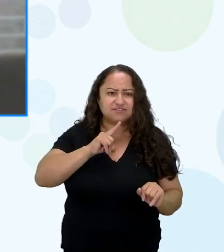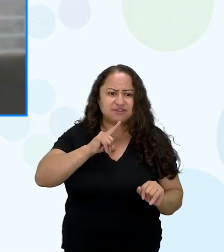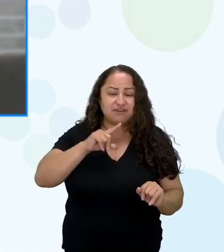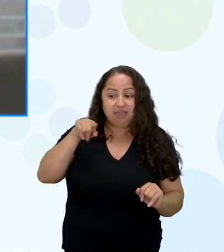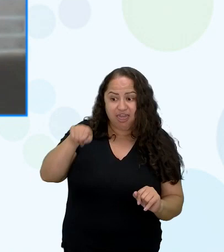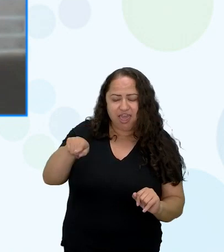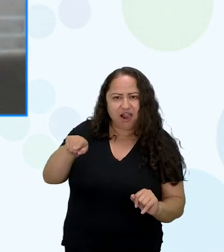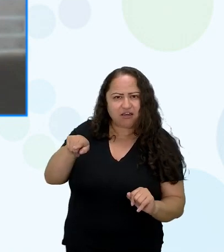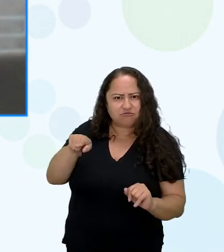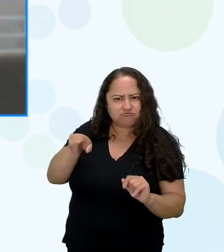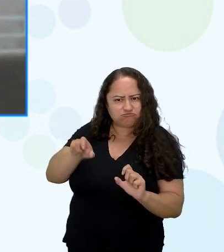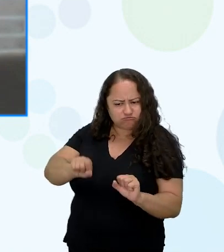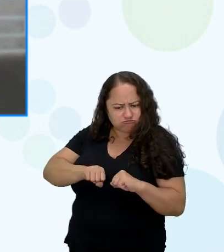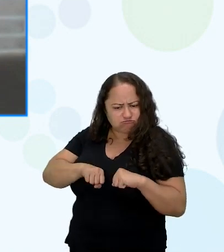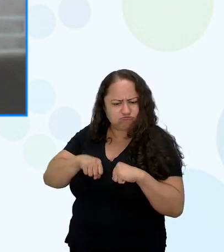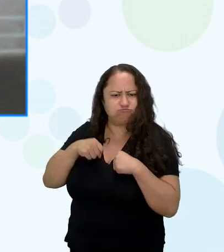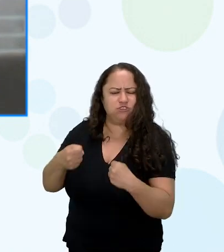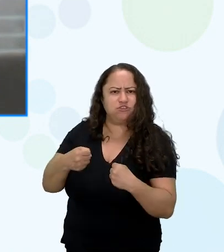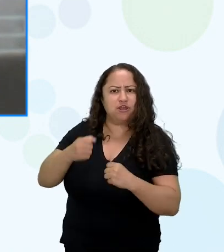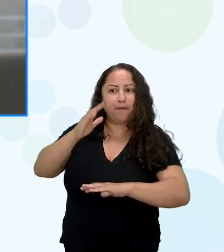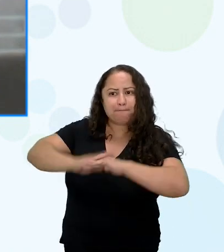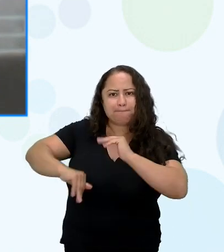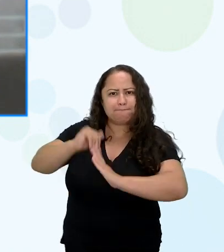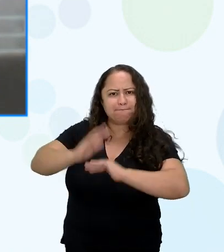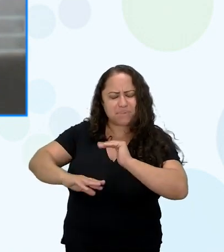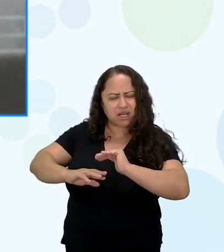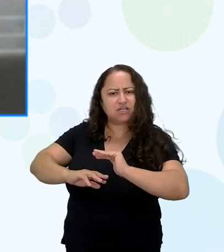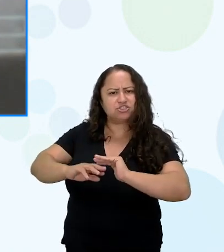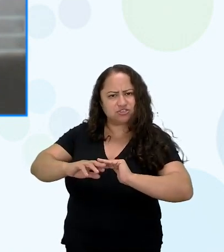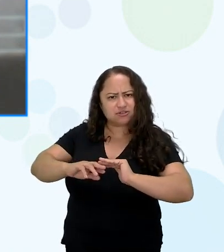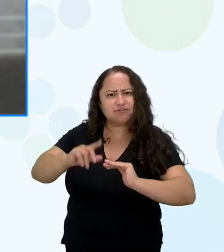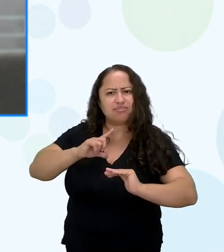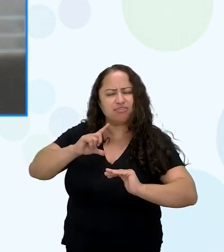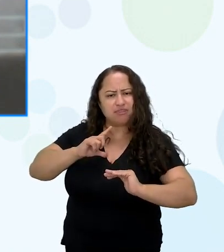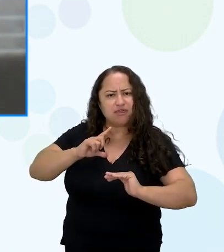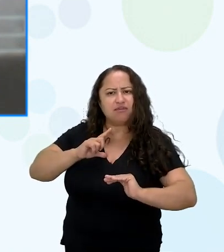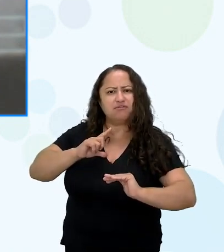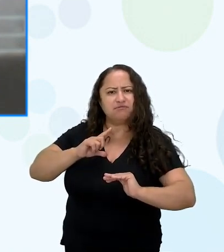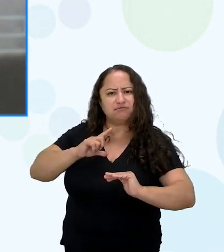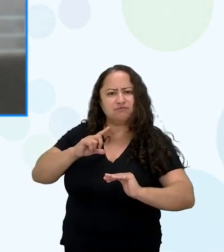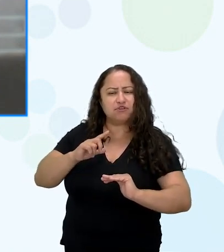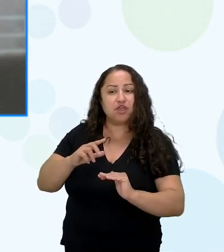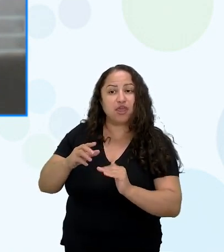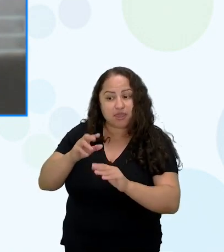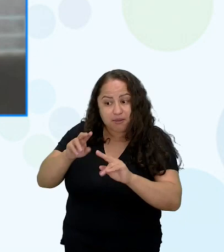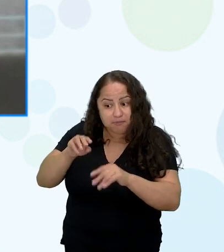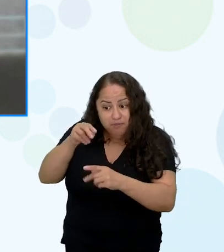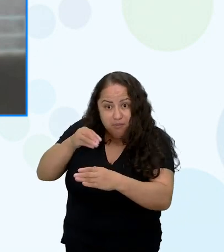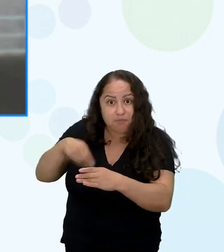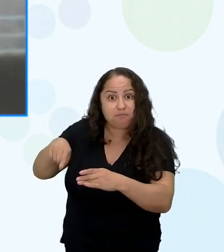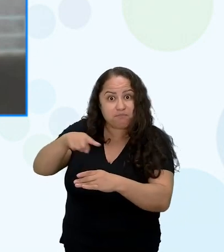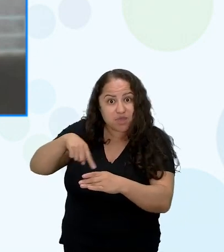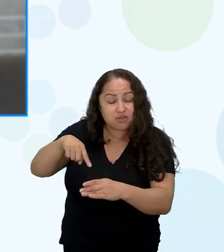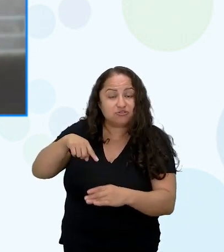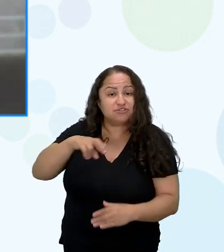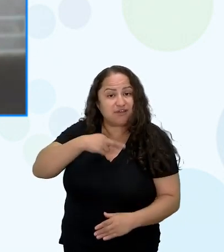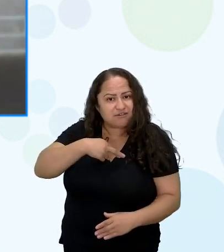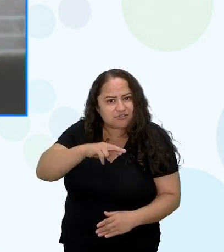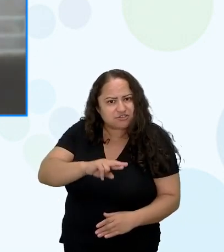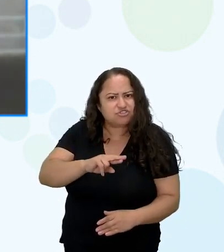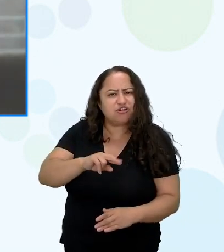ela resiste na sua prática religiosa, né? E é por meio da sua prática religiosa, por meio dos